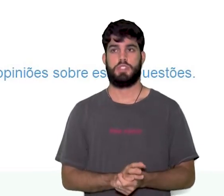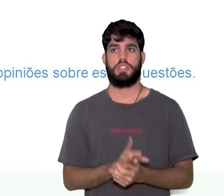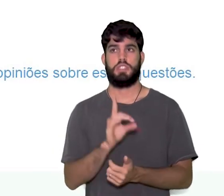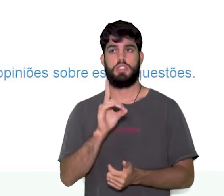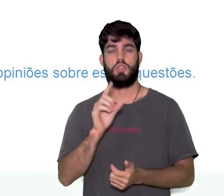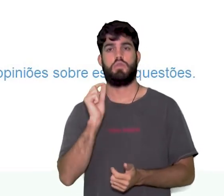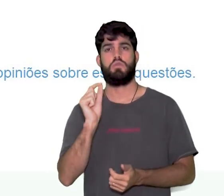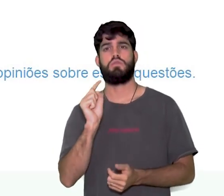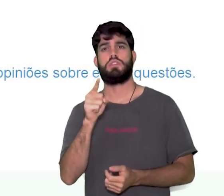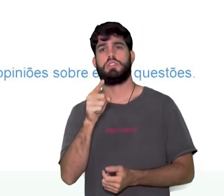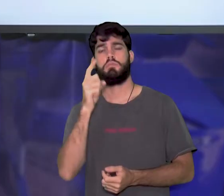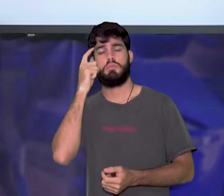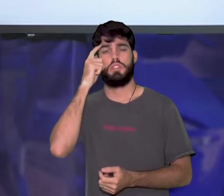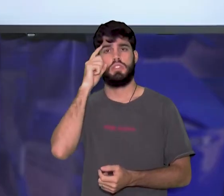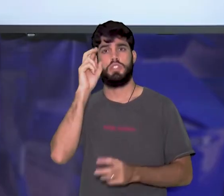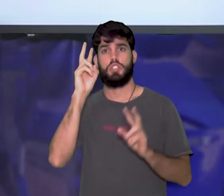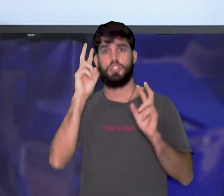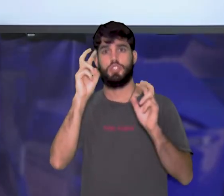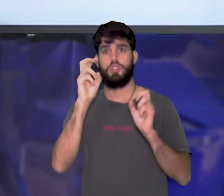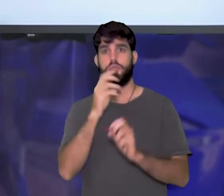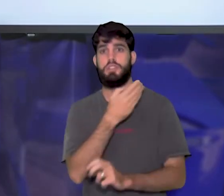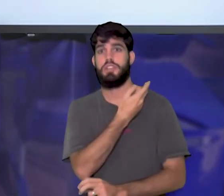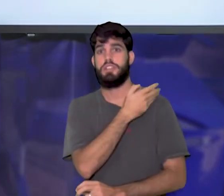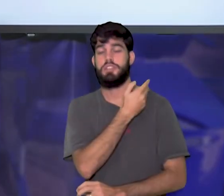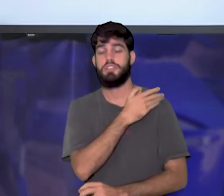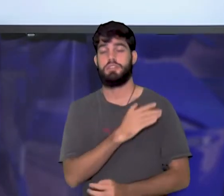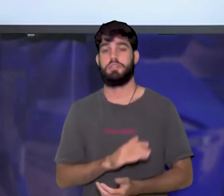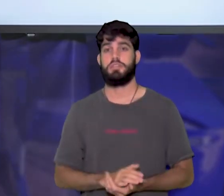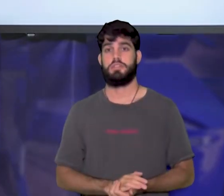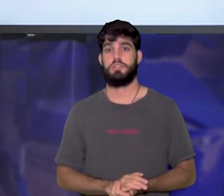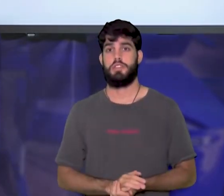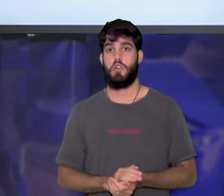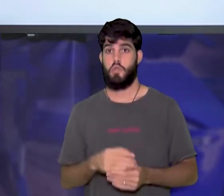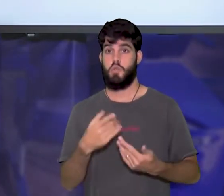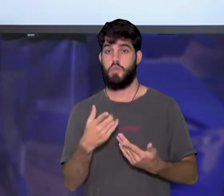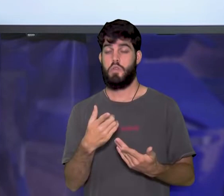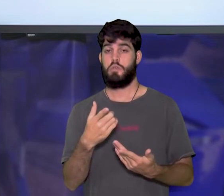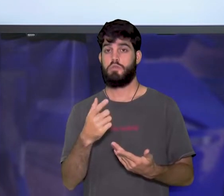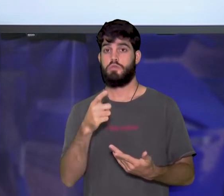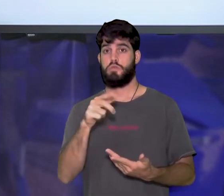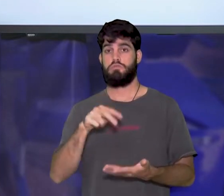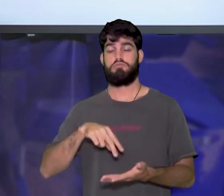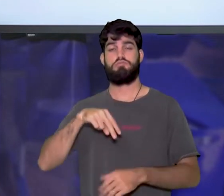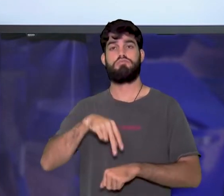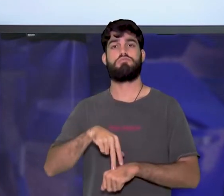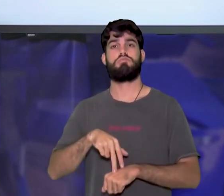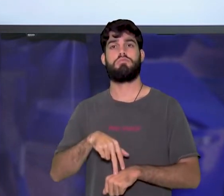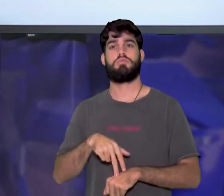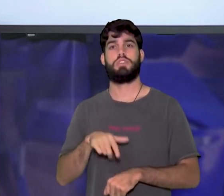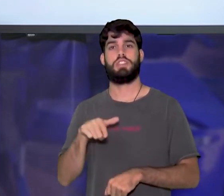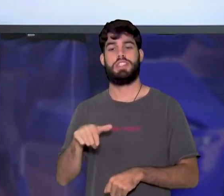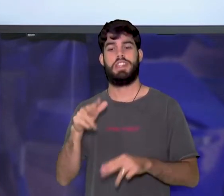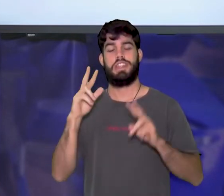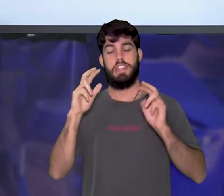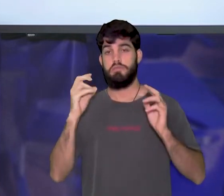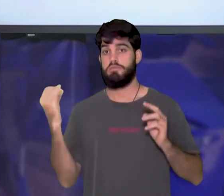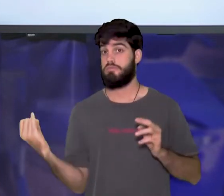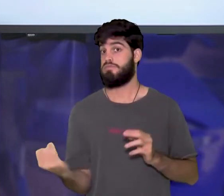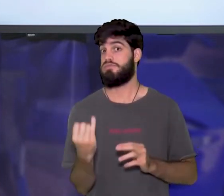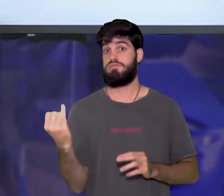racismo. E aí? Qual é seu posicionamento sobre esse tema que é tão importante